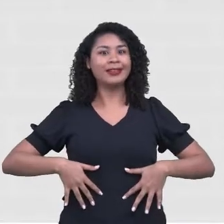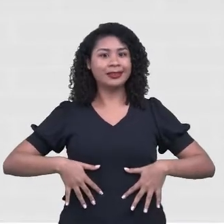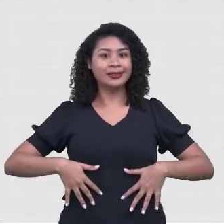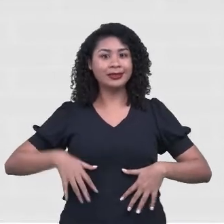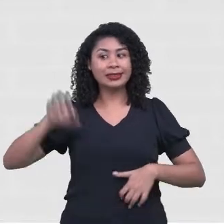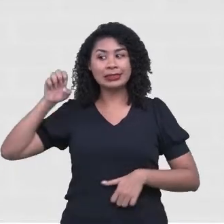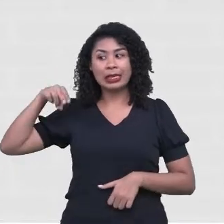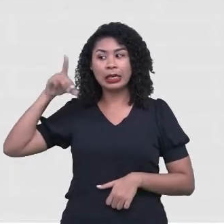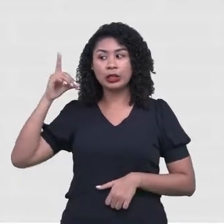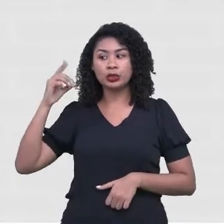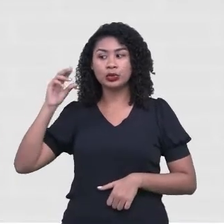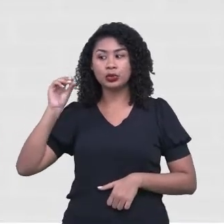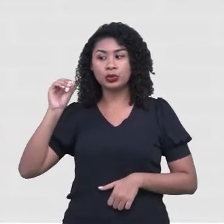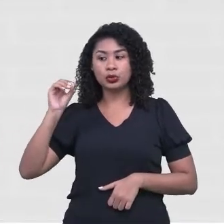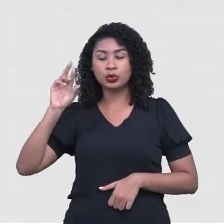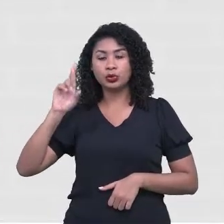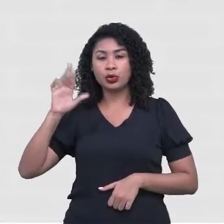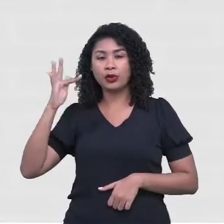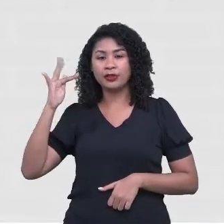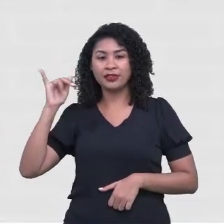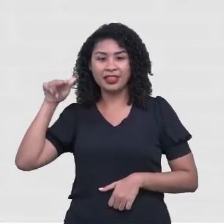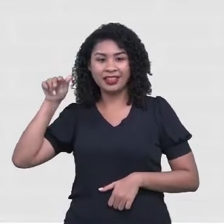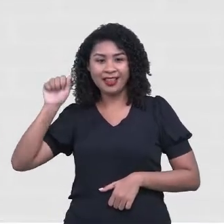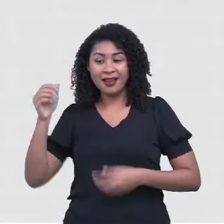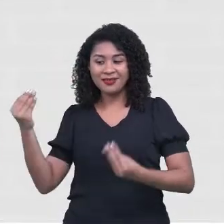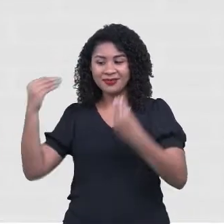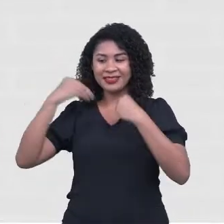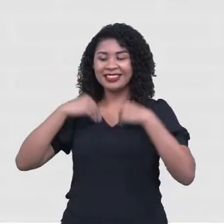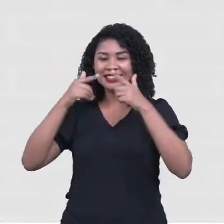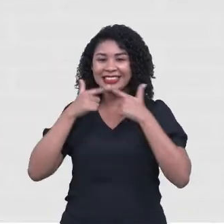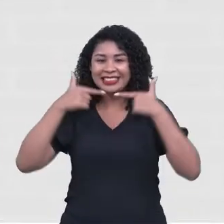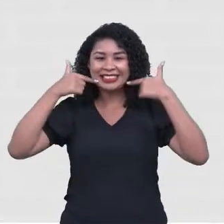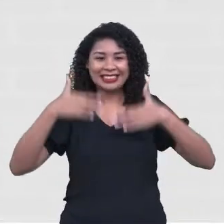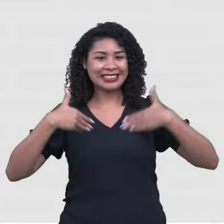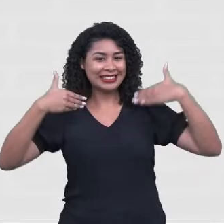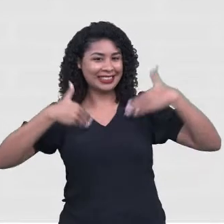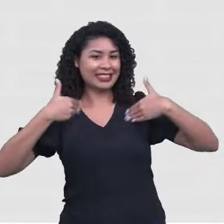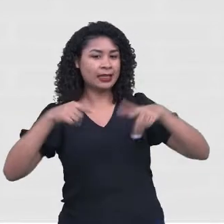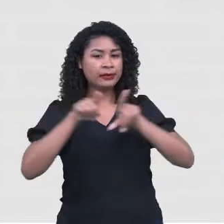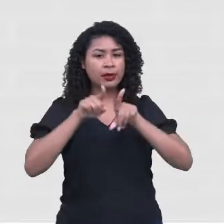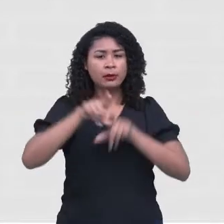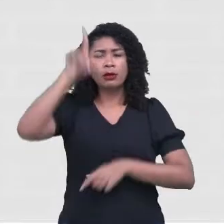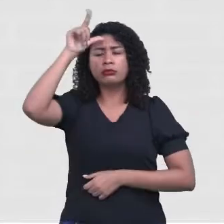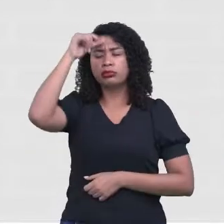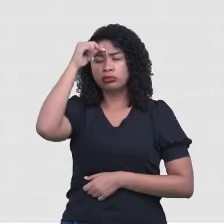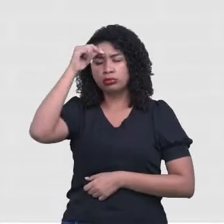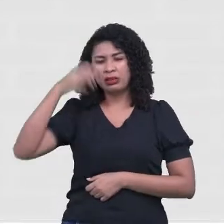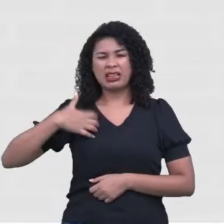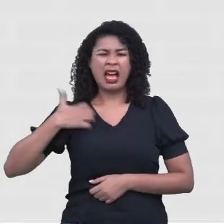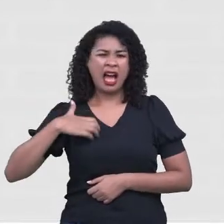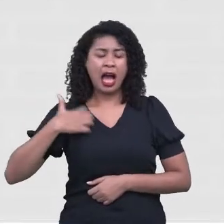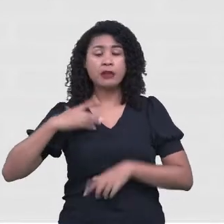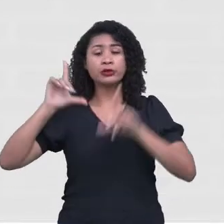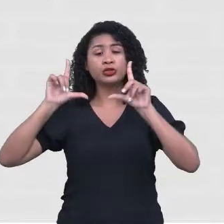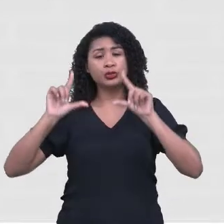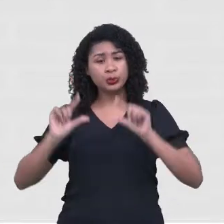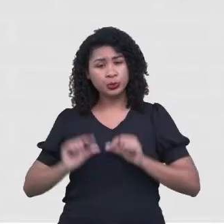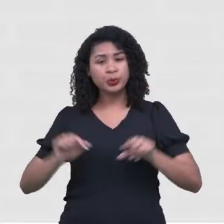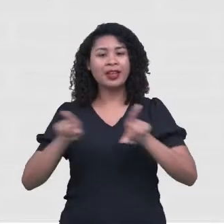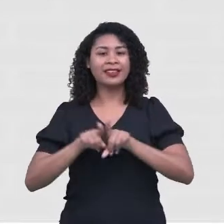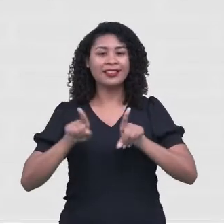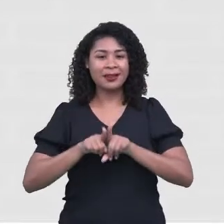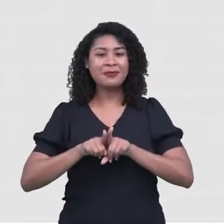como hormônio da alegria, ajuda a relaxar, reduzir o estresse e ansiedade e melhora o humor.